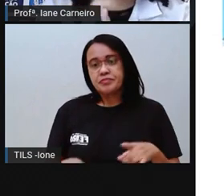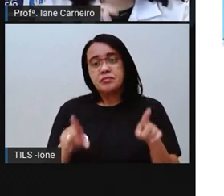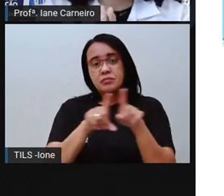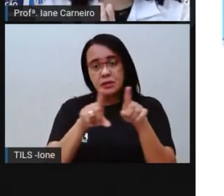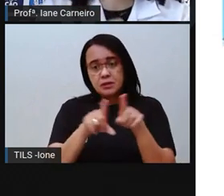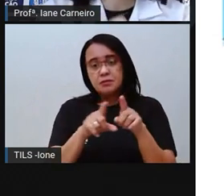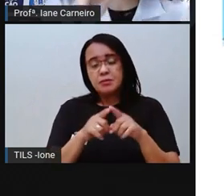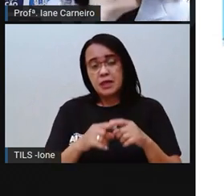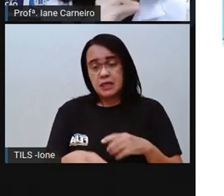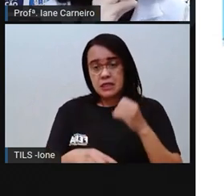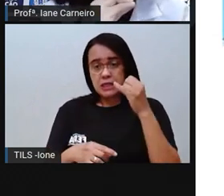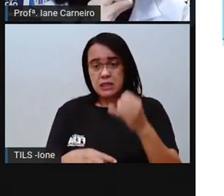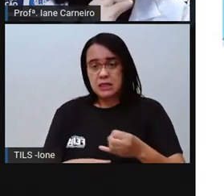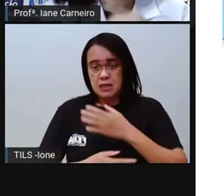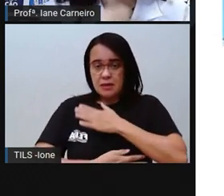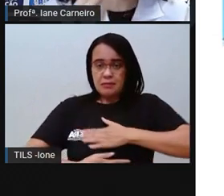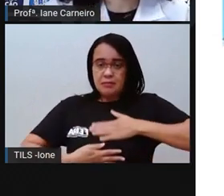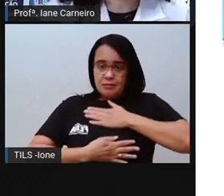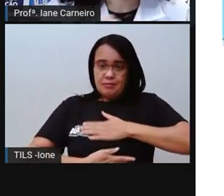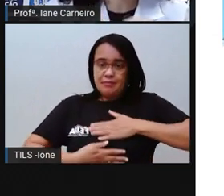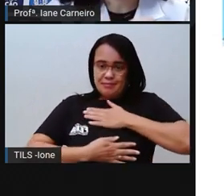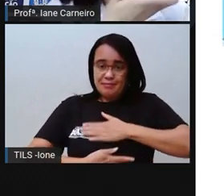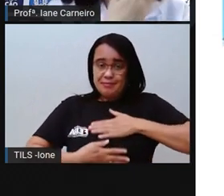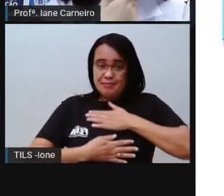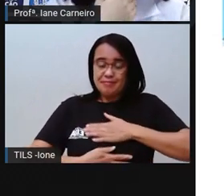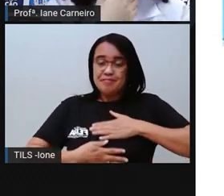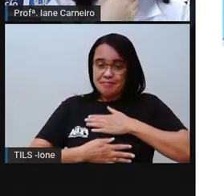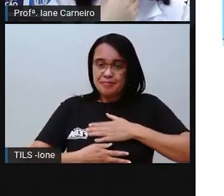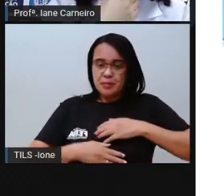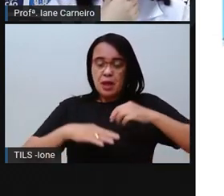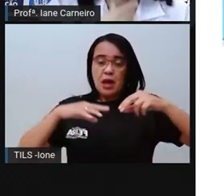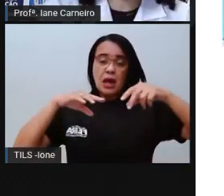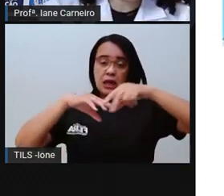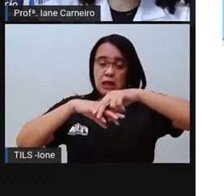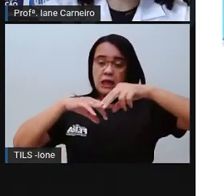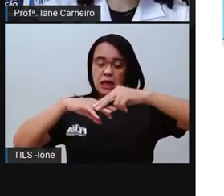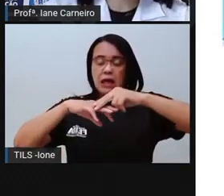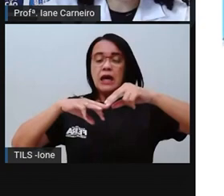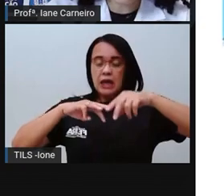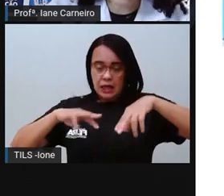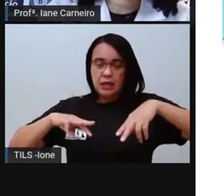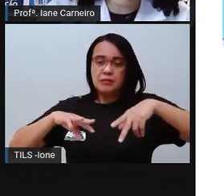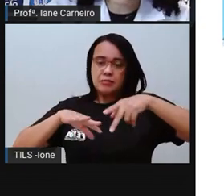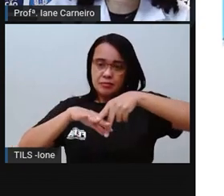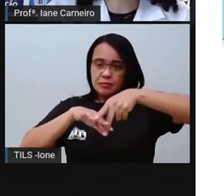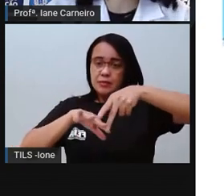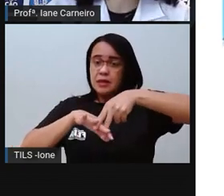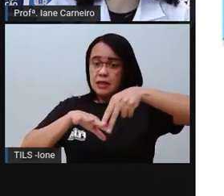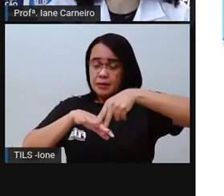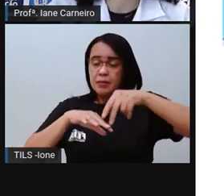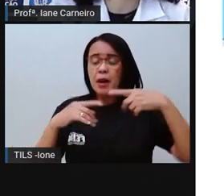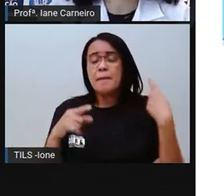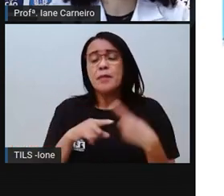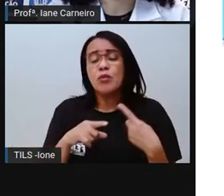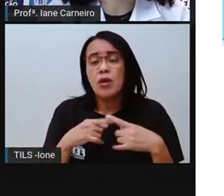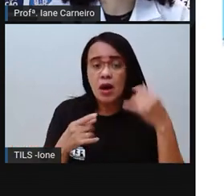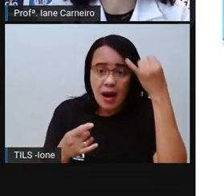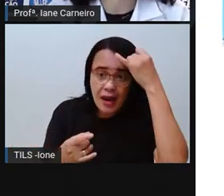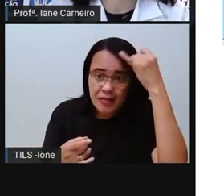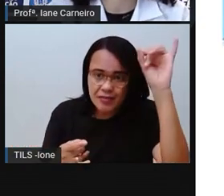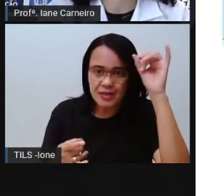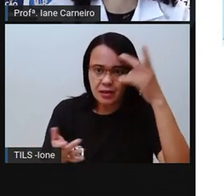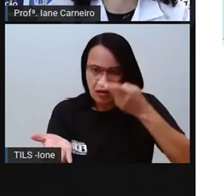segue essa dica, é usar sandália, né? Porque é para evitar escorregar, tá bom? Evitar a queda no banheiro. Queda no banheiro é muito